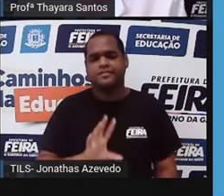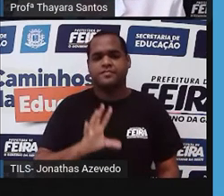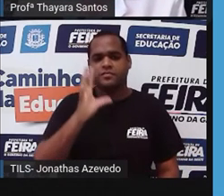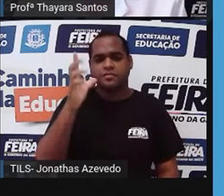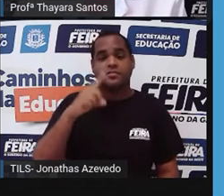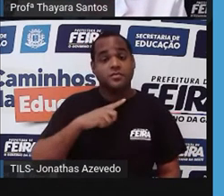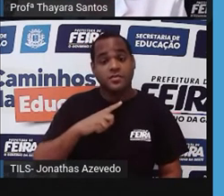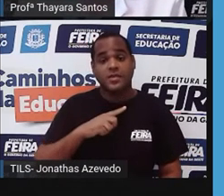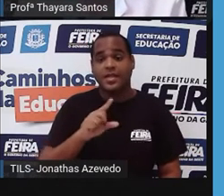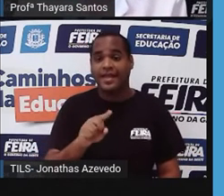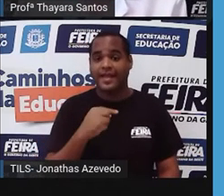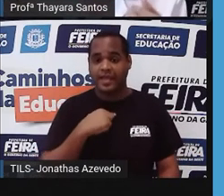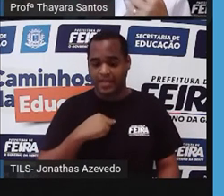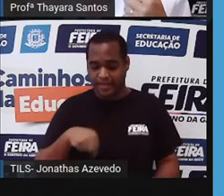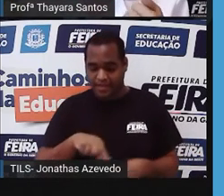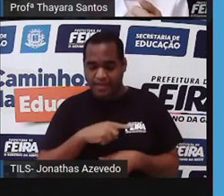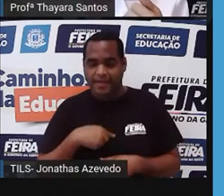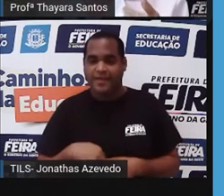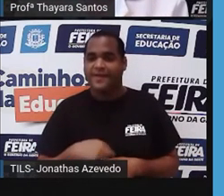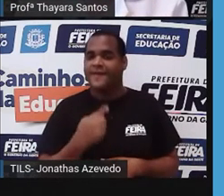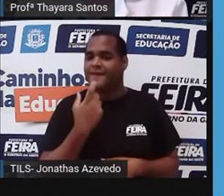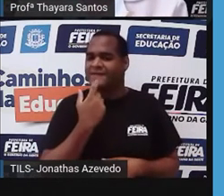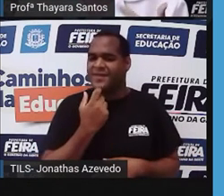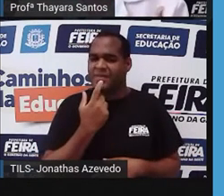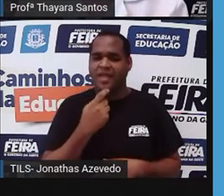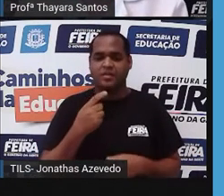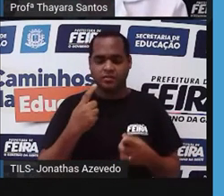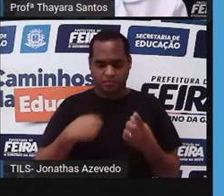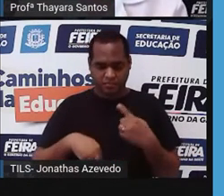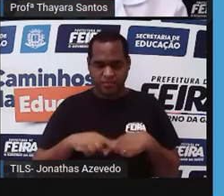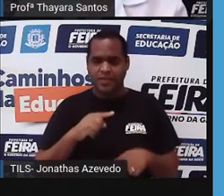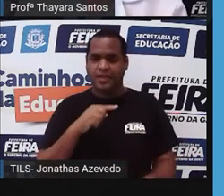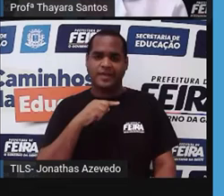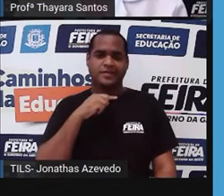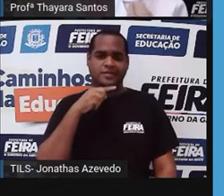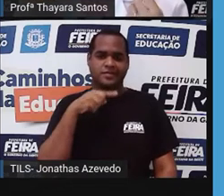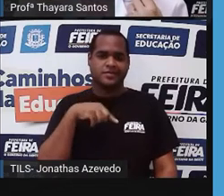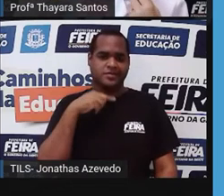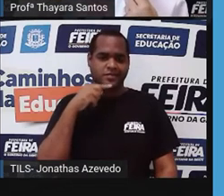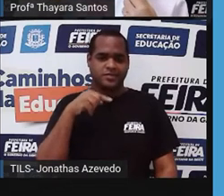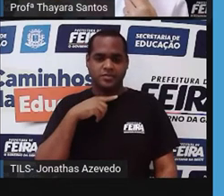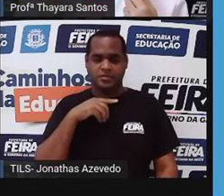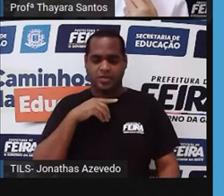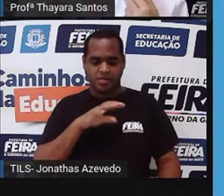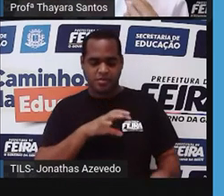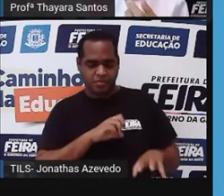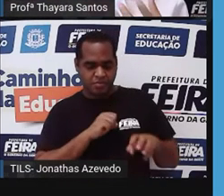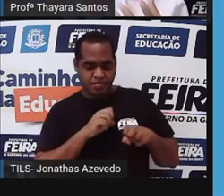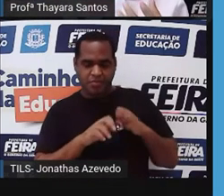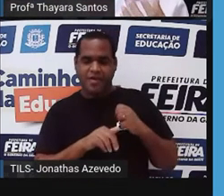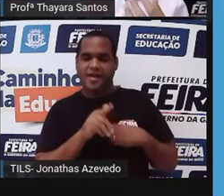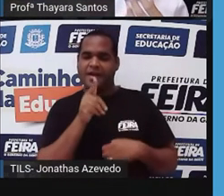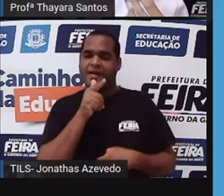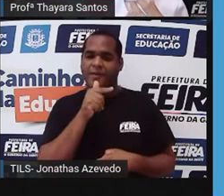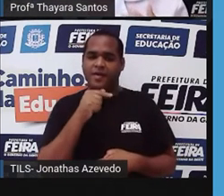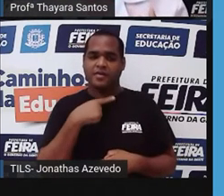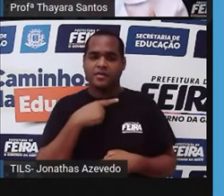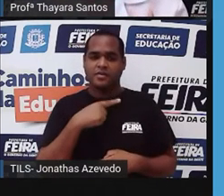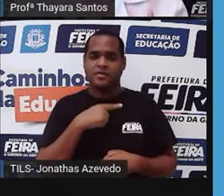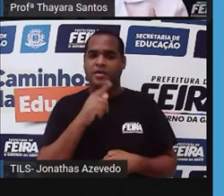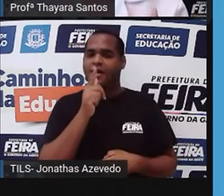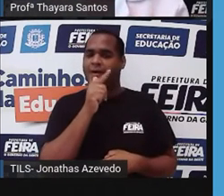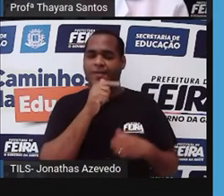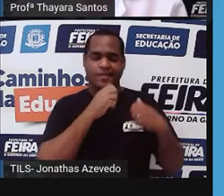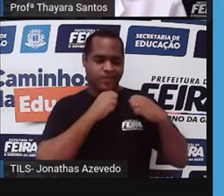grosso está inflamado. Então, ele está inflamado, não consegue fazer a reabsorção dessa água e a gente bota toda